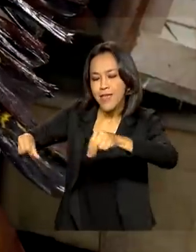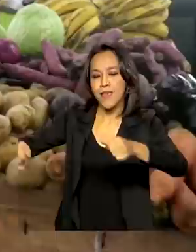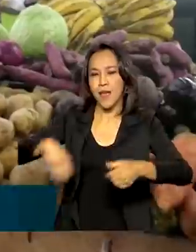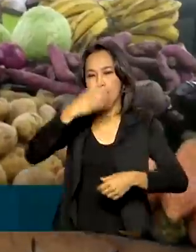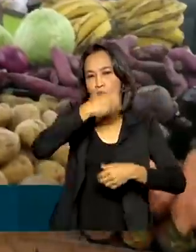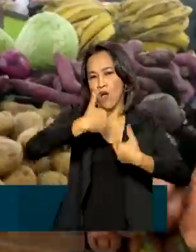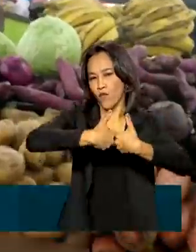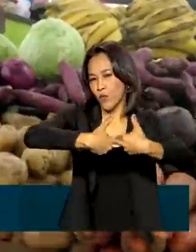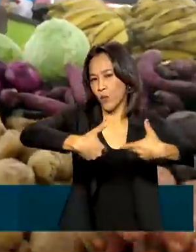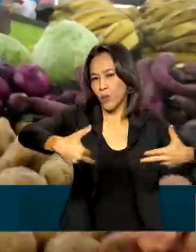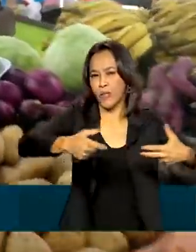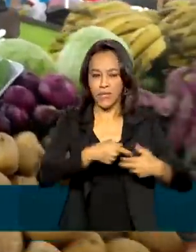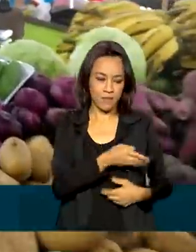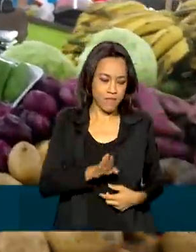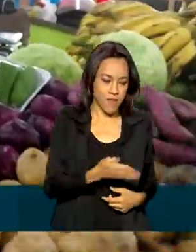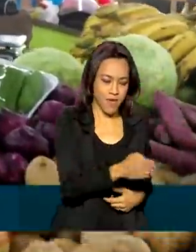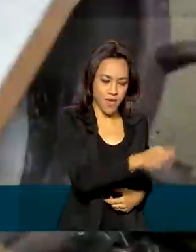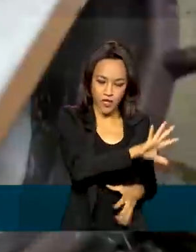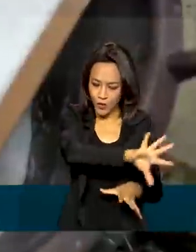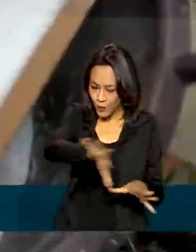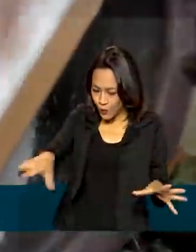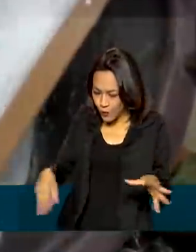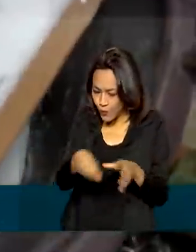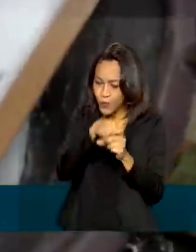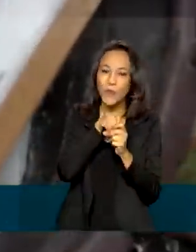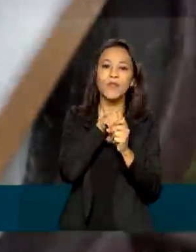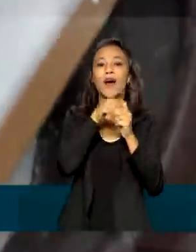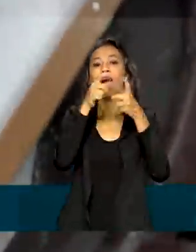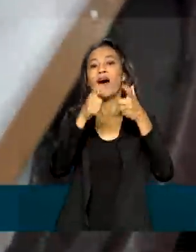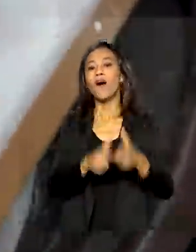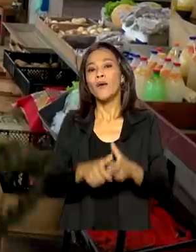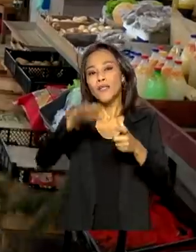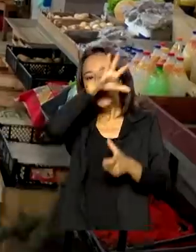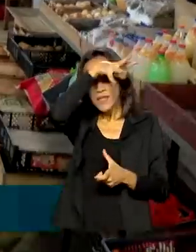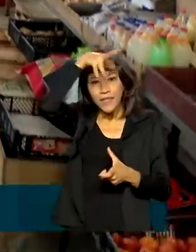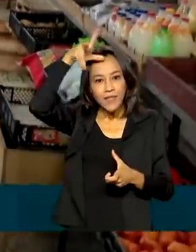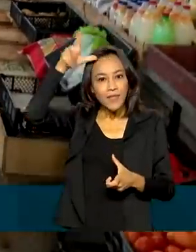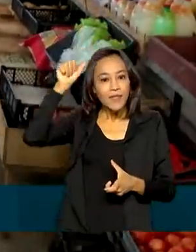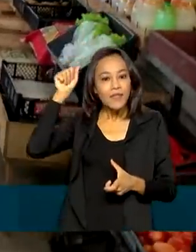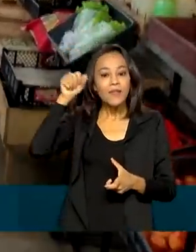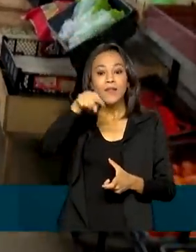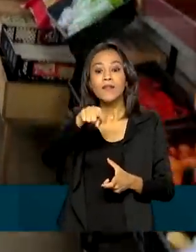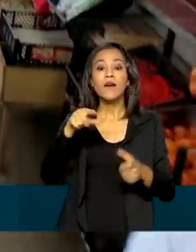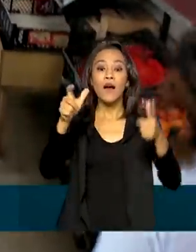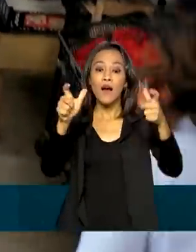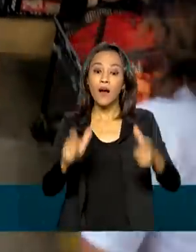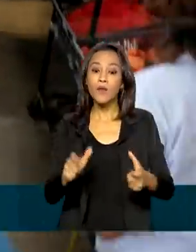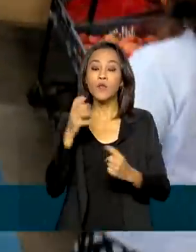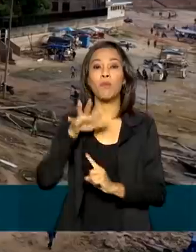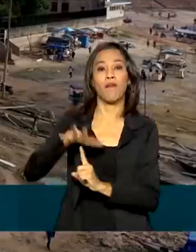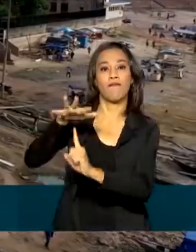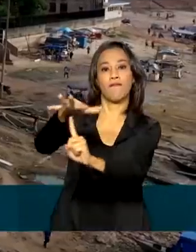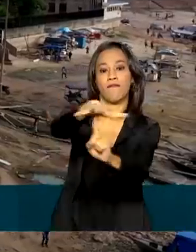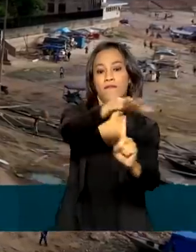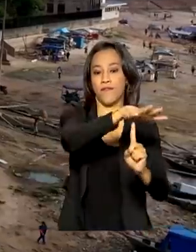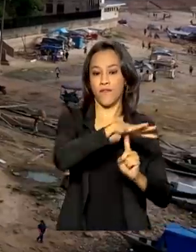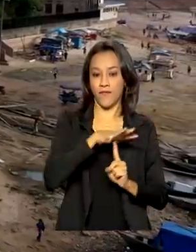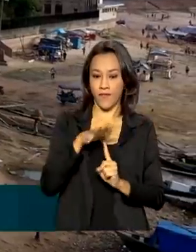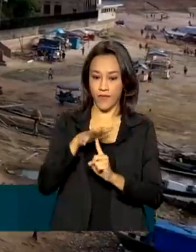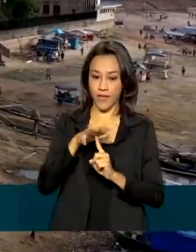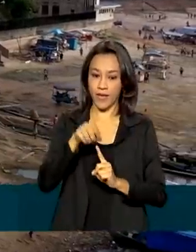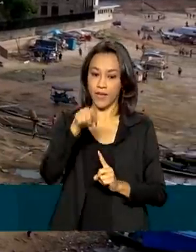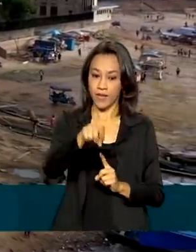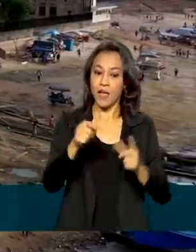peixes, delícias típicas da Amazônia reunidas em um só local. A feira municipal Eduardo Sá fica na